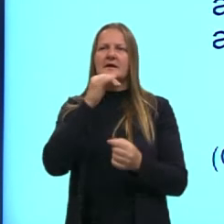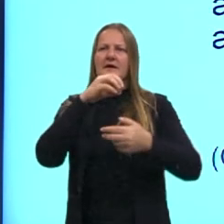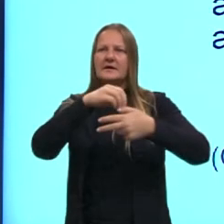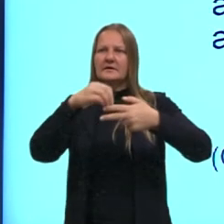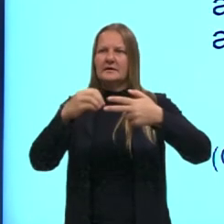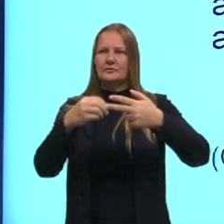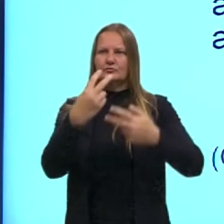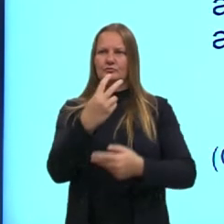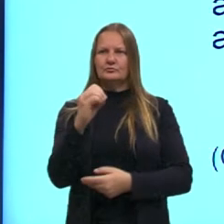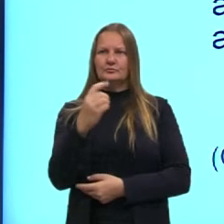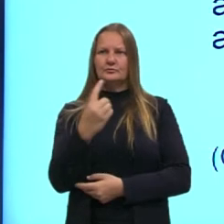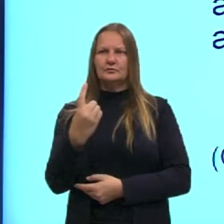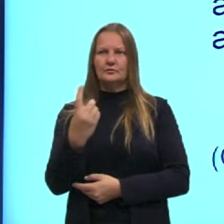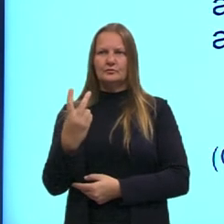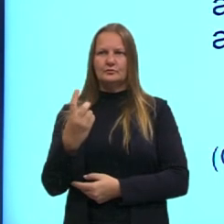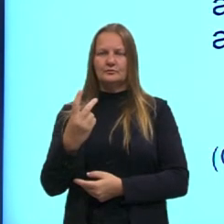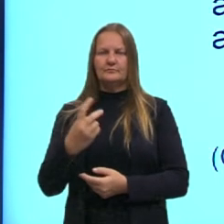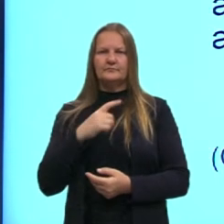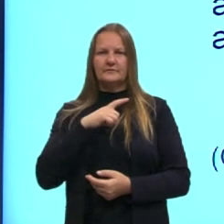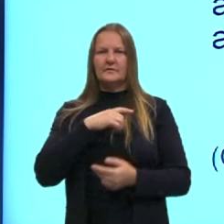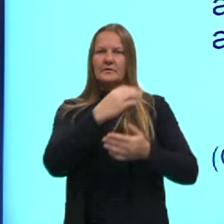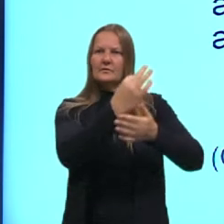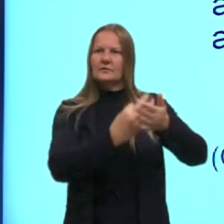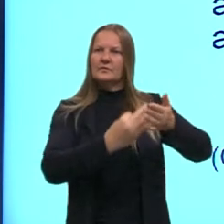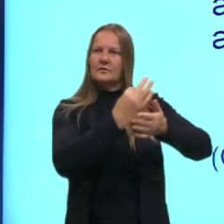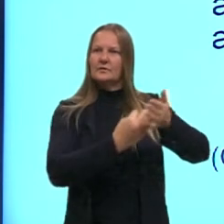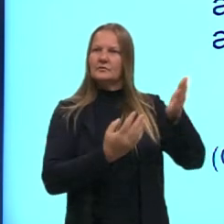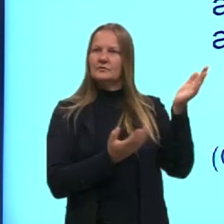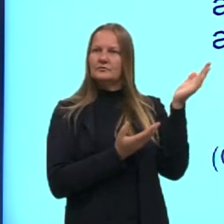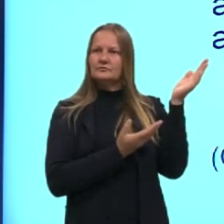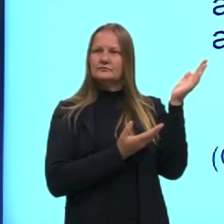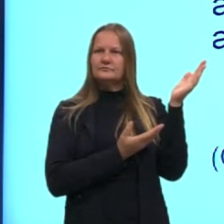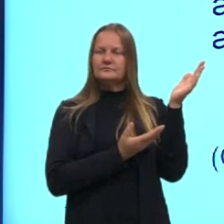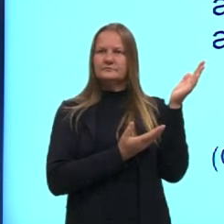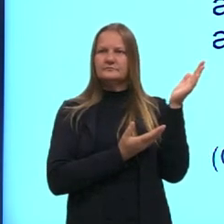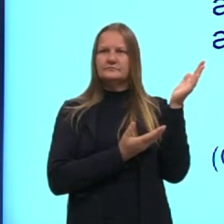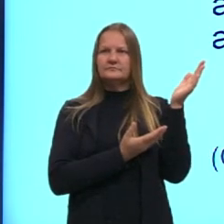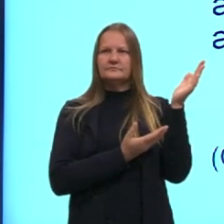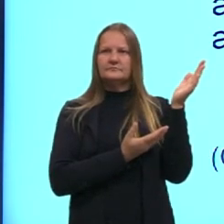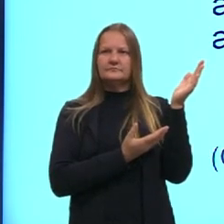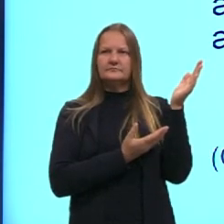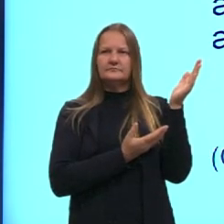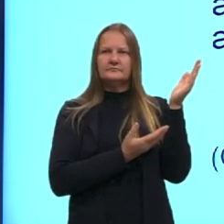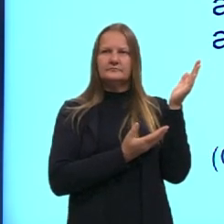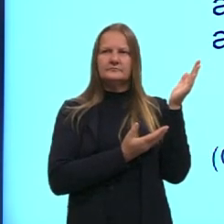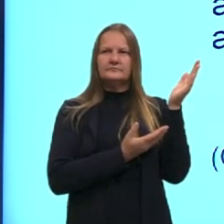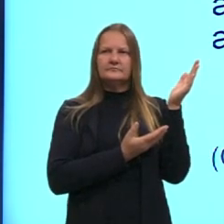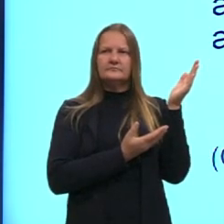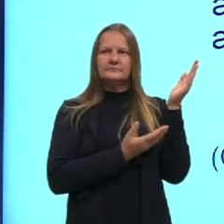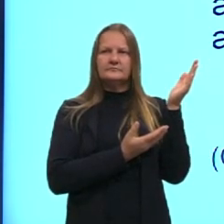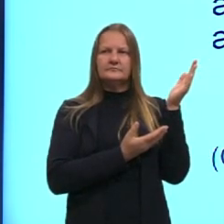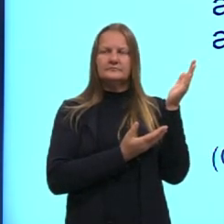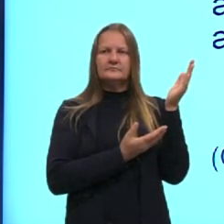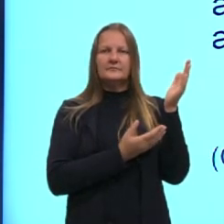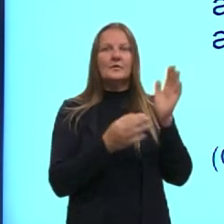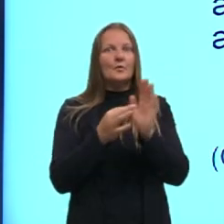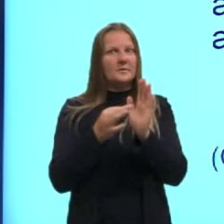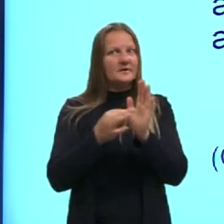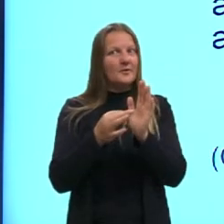2012. Esse trechinho aqui que foi retirado de uma crônica que, na minha opinião,